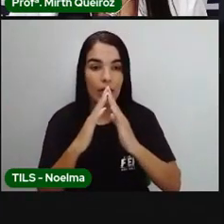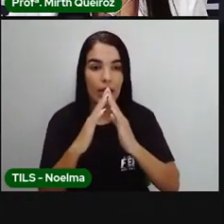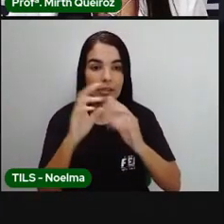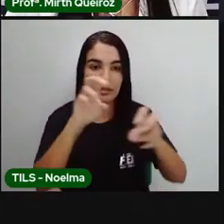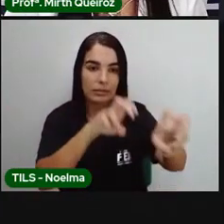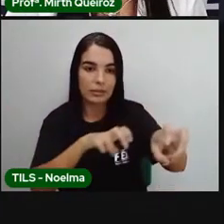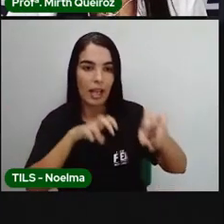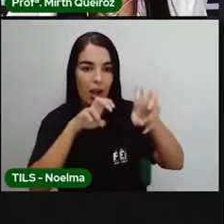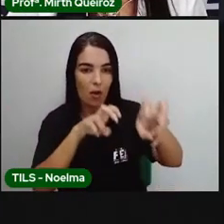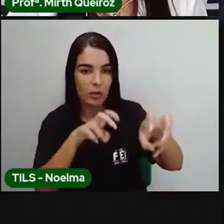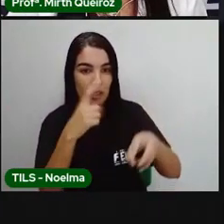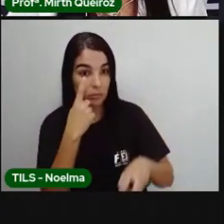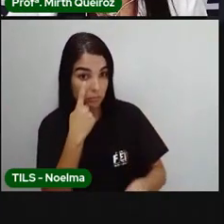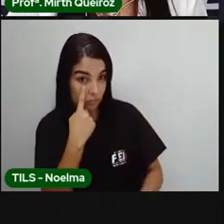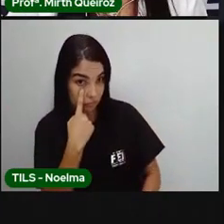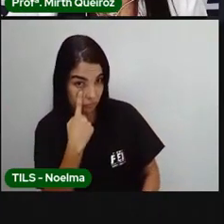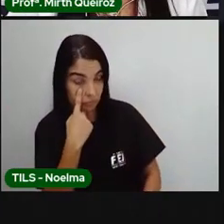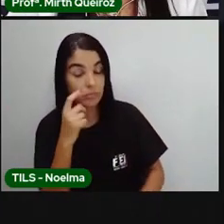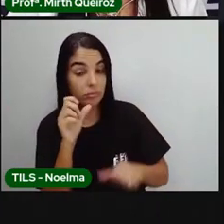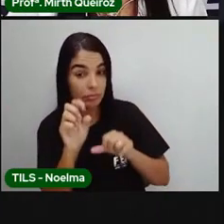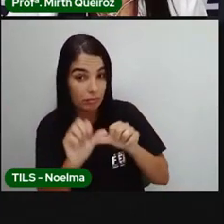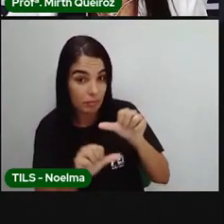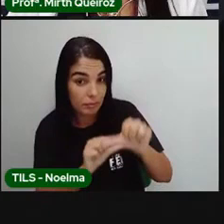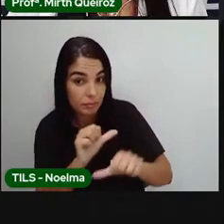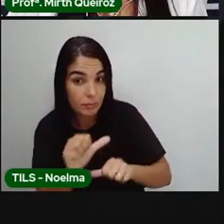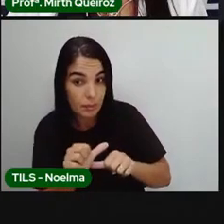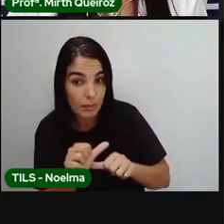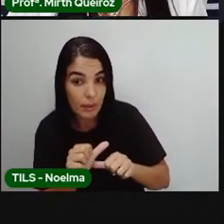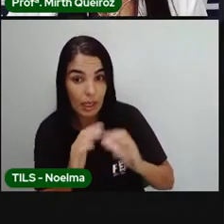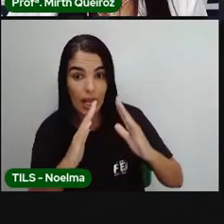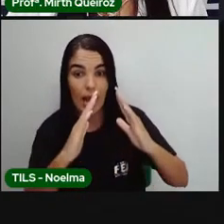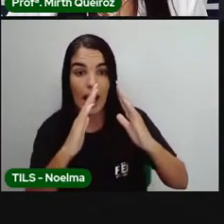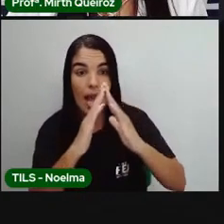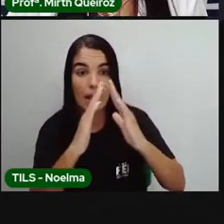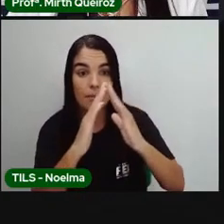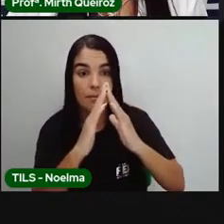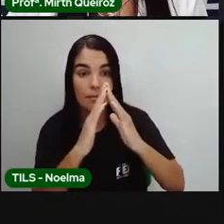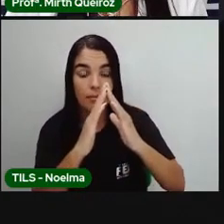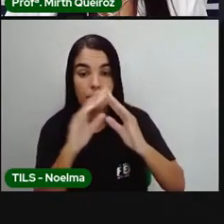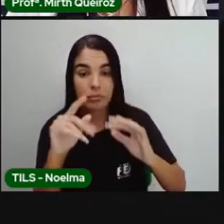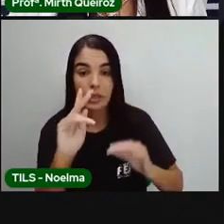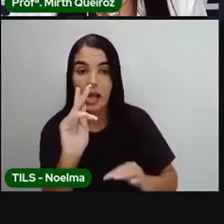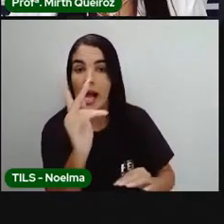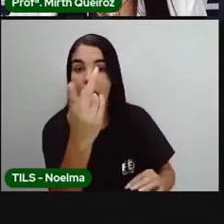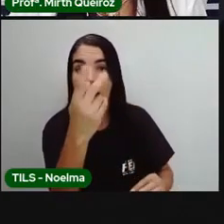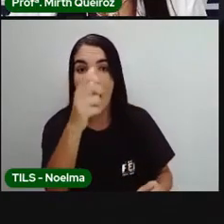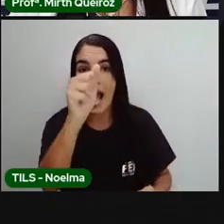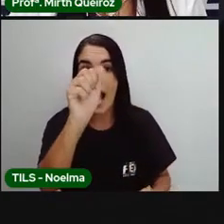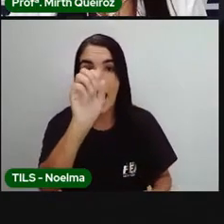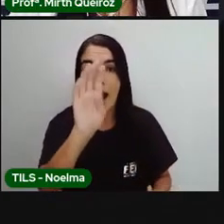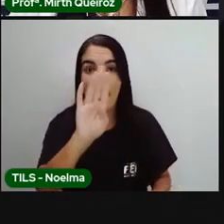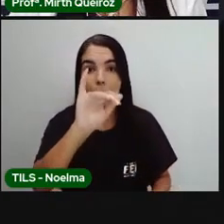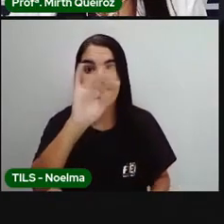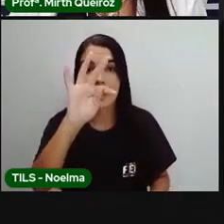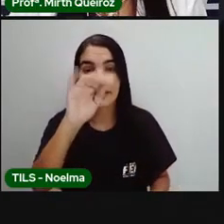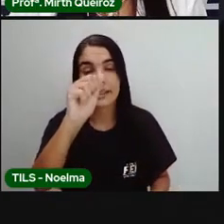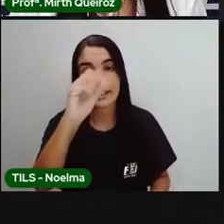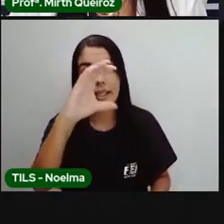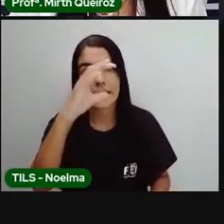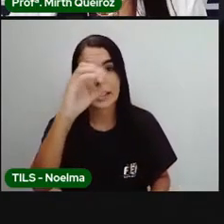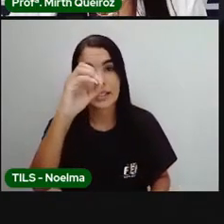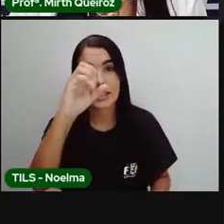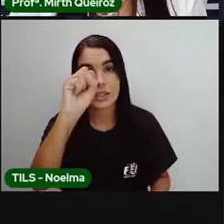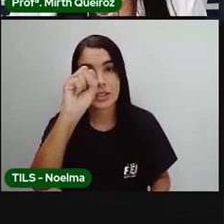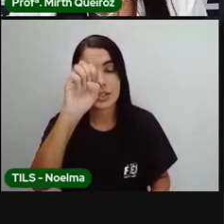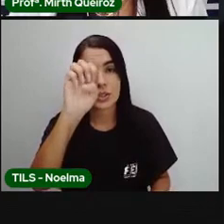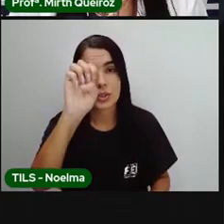roça. Quando a gente muda, igual eu mudei aqui, habitação para habitações de quem é dos homens.